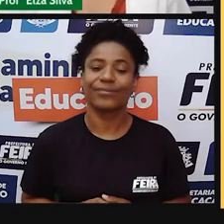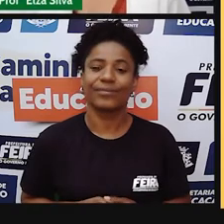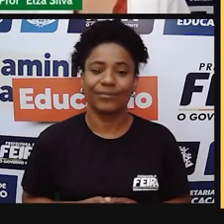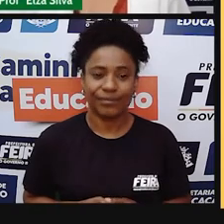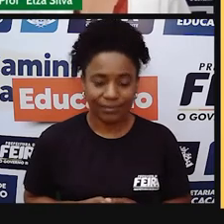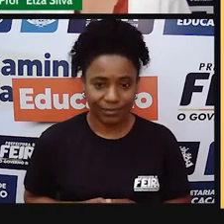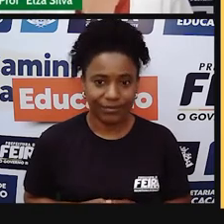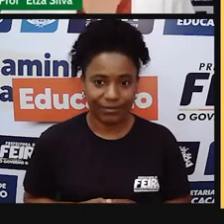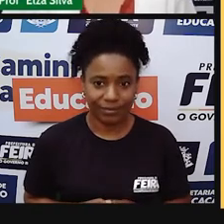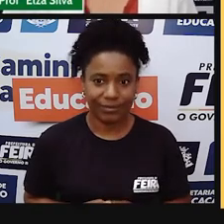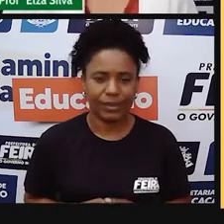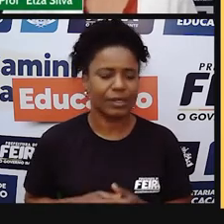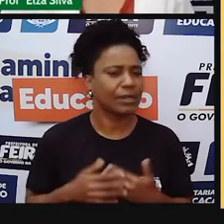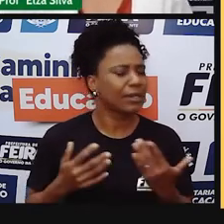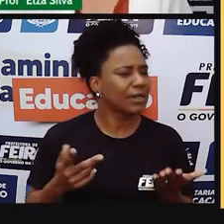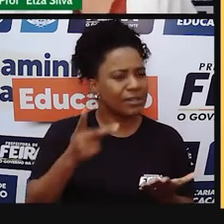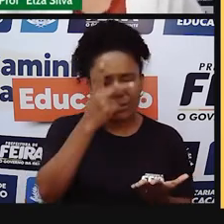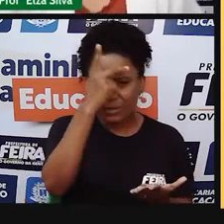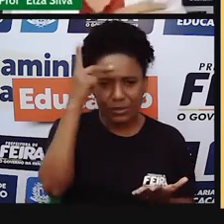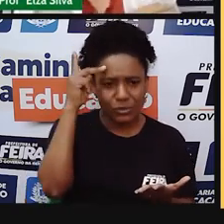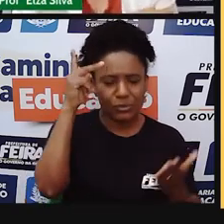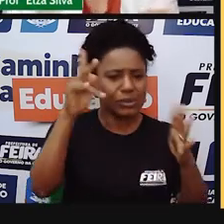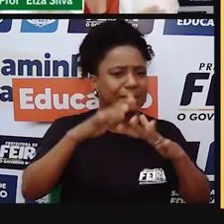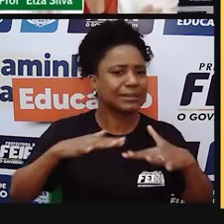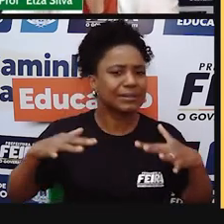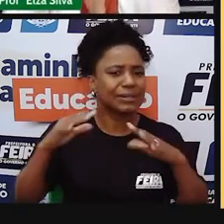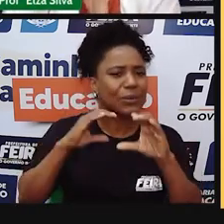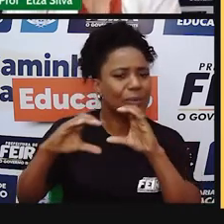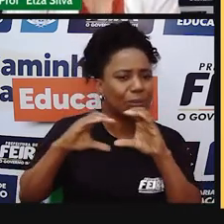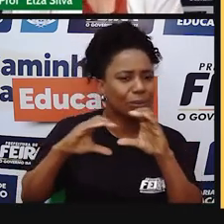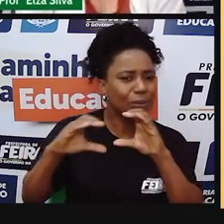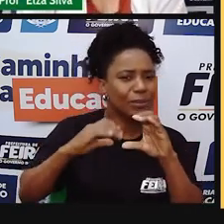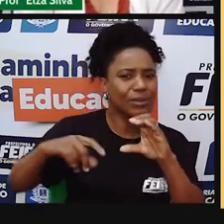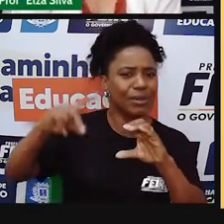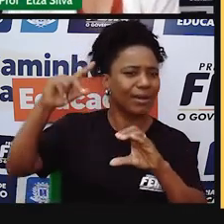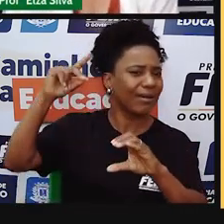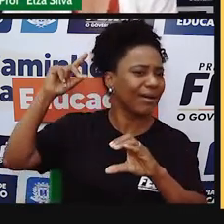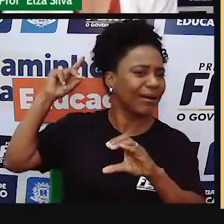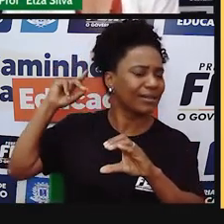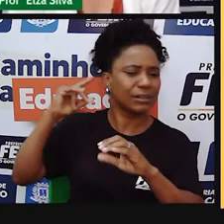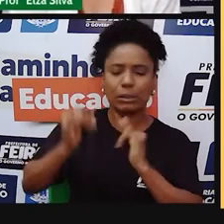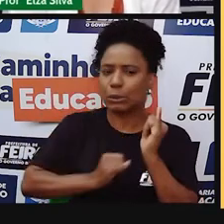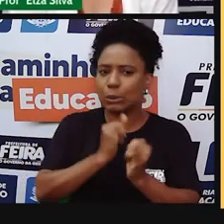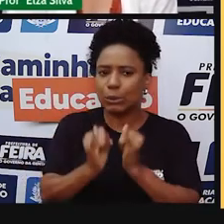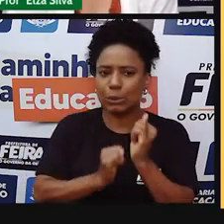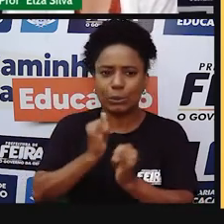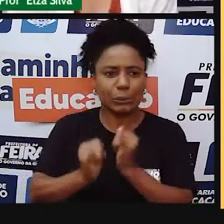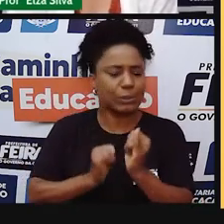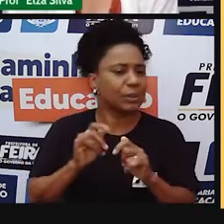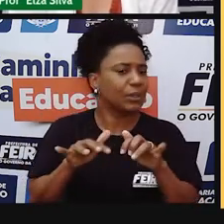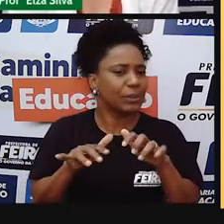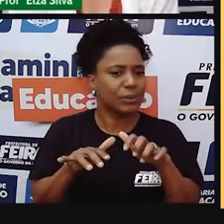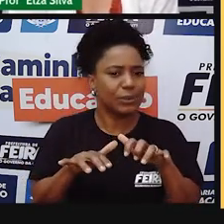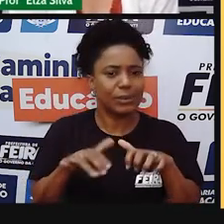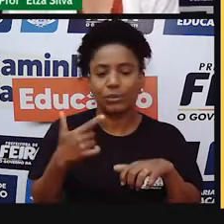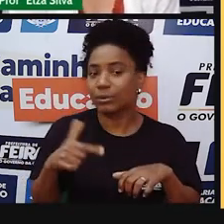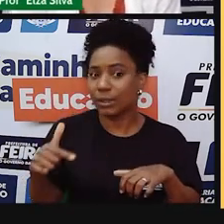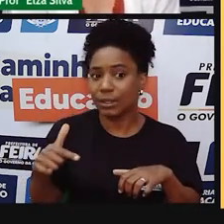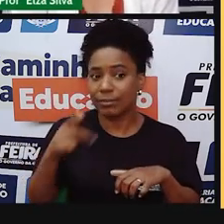Como as pessoas se comunicavam antes da internet? O é que vocês acham, hein?